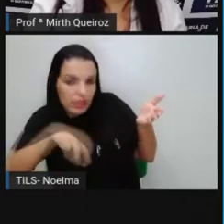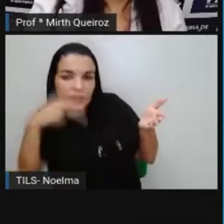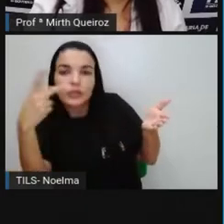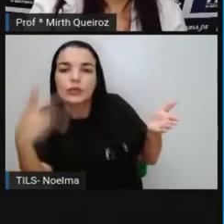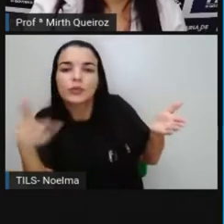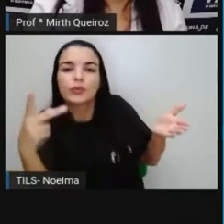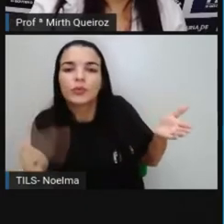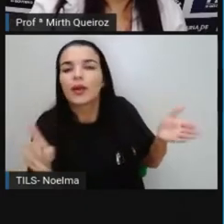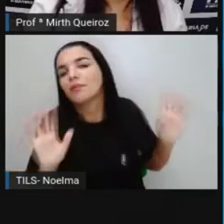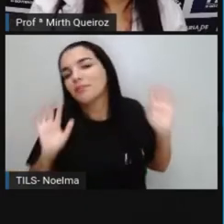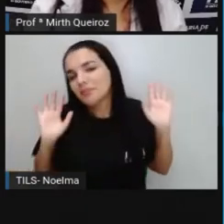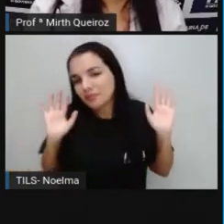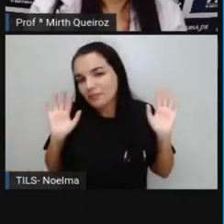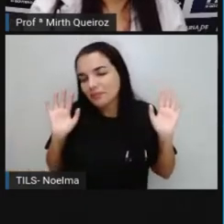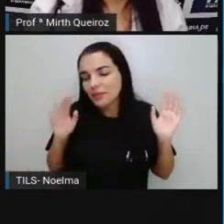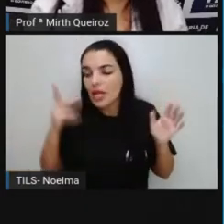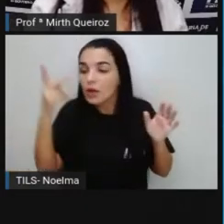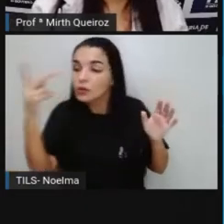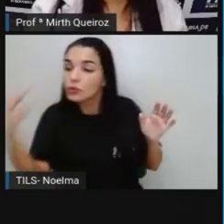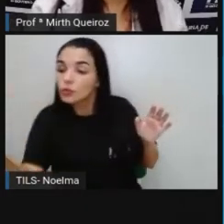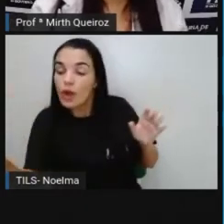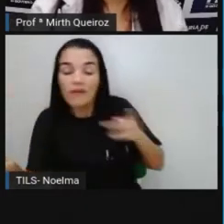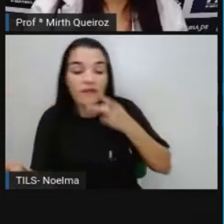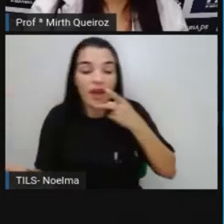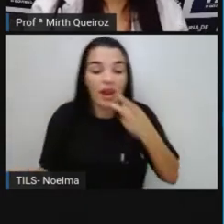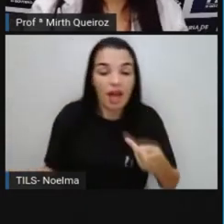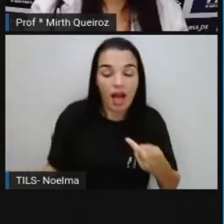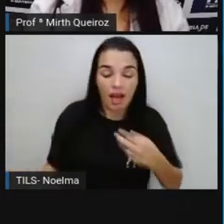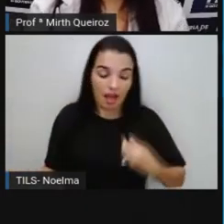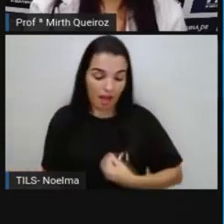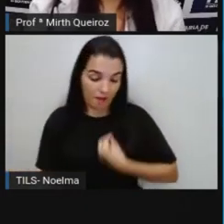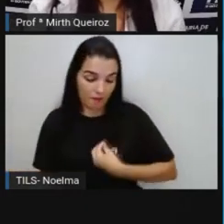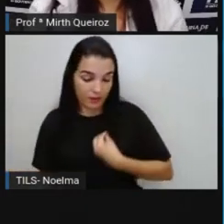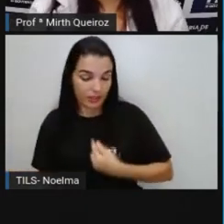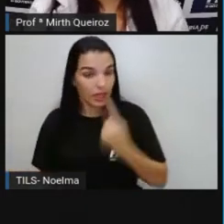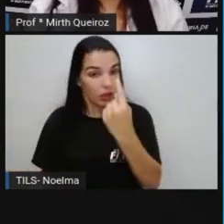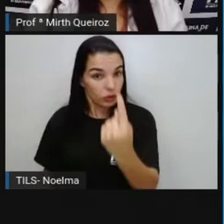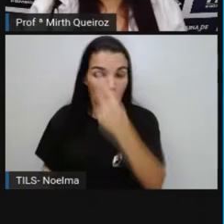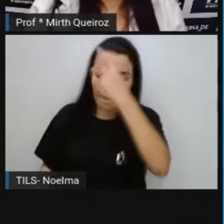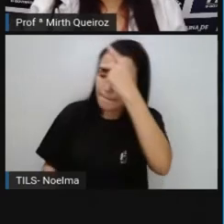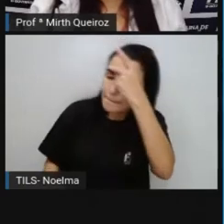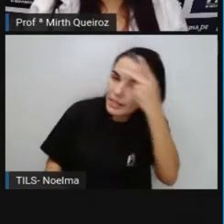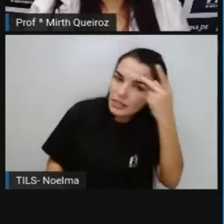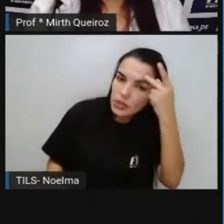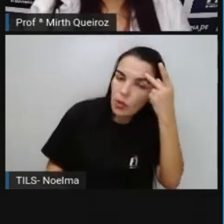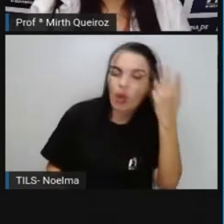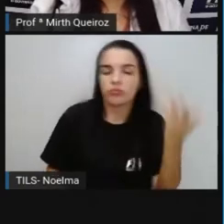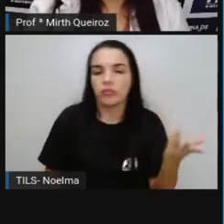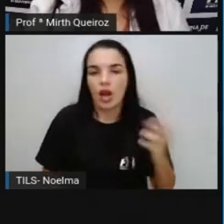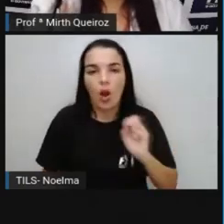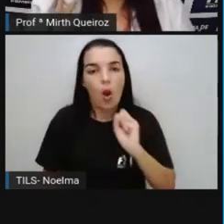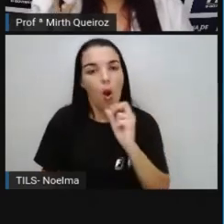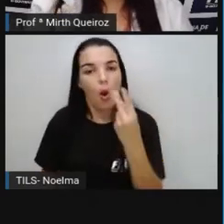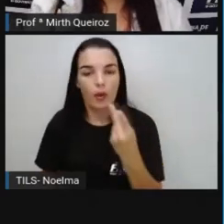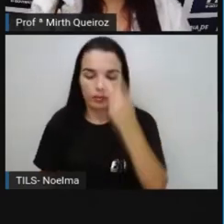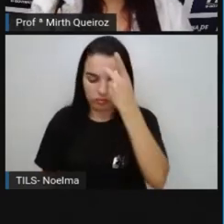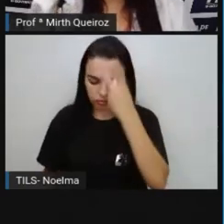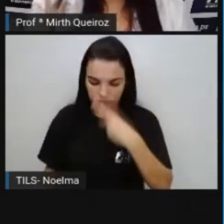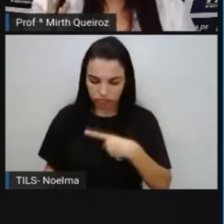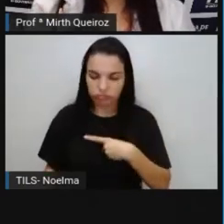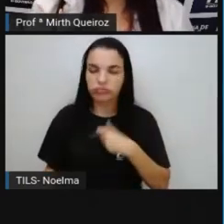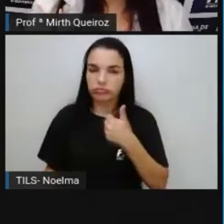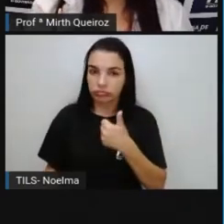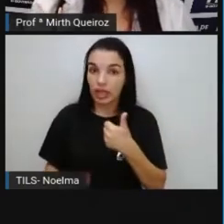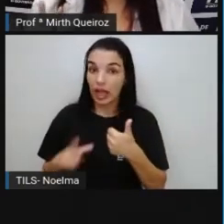a vida. É você falar sobre a vida de alguém. Existem